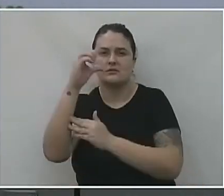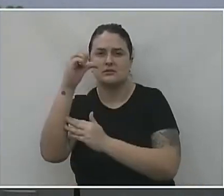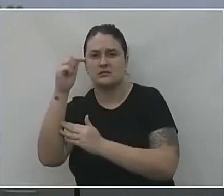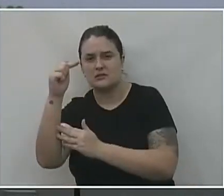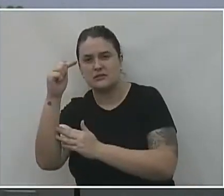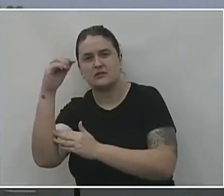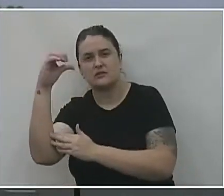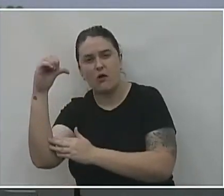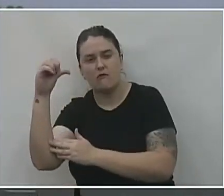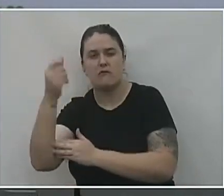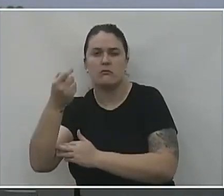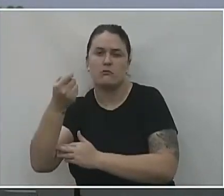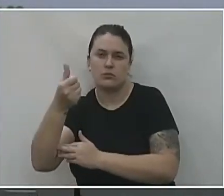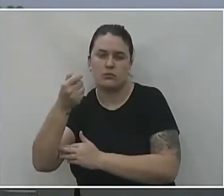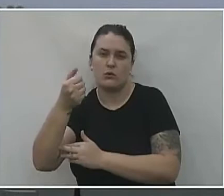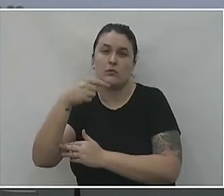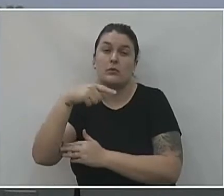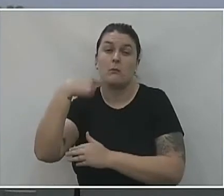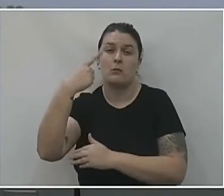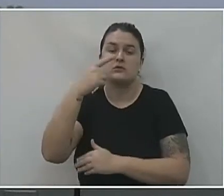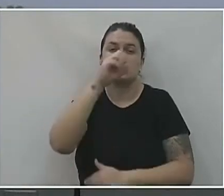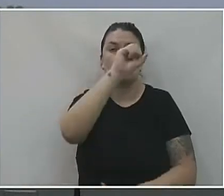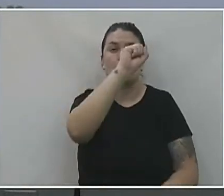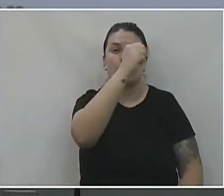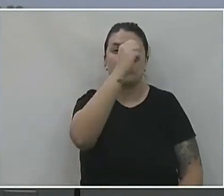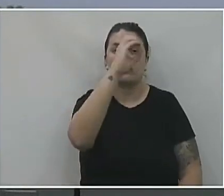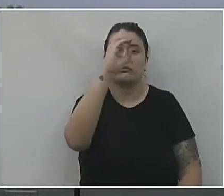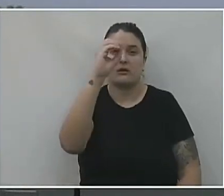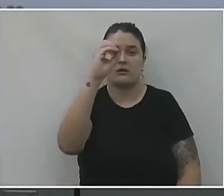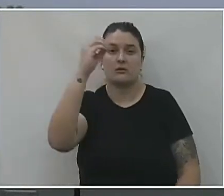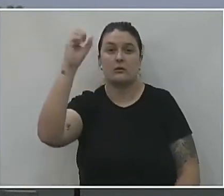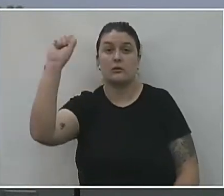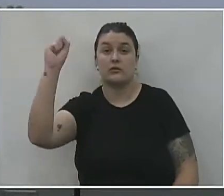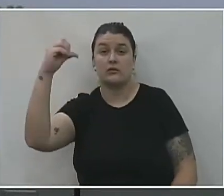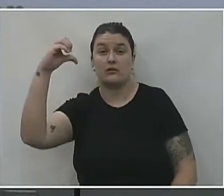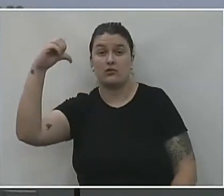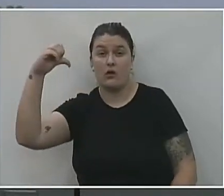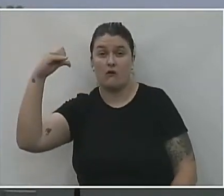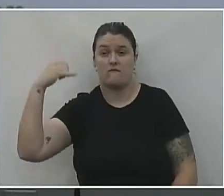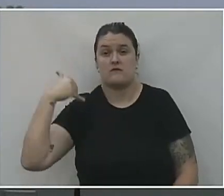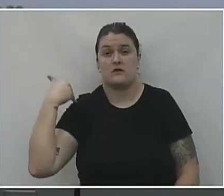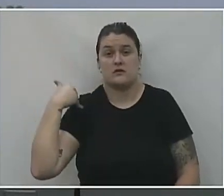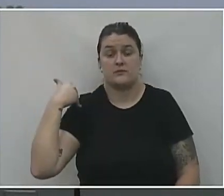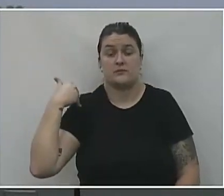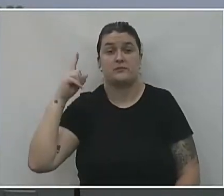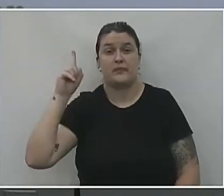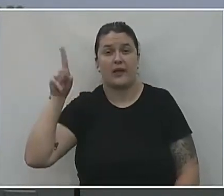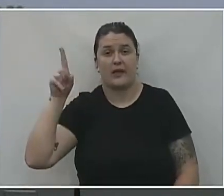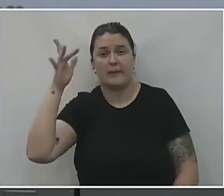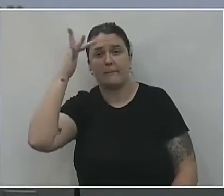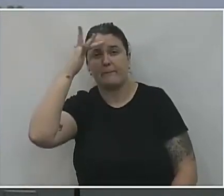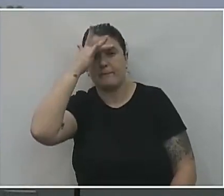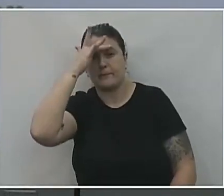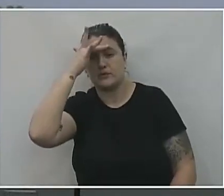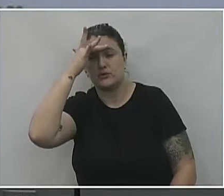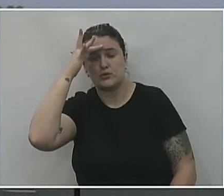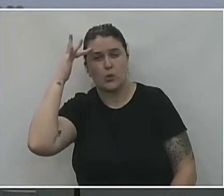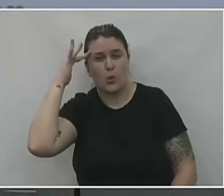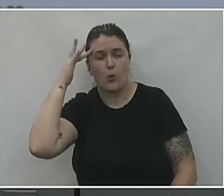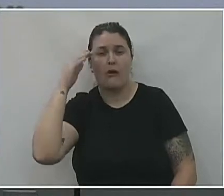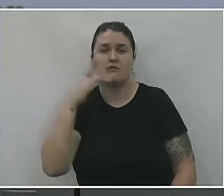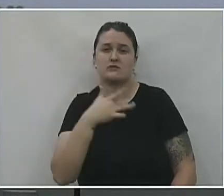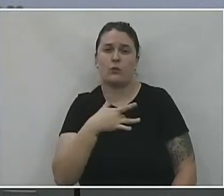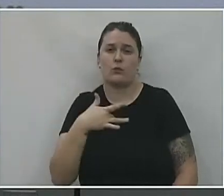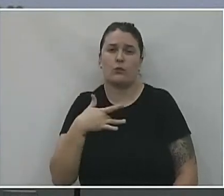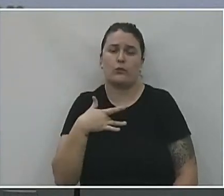depois partimos para os 80 e 89 anos com 20%, que são aquelas pessoas com uma vulnerabilidade